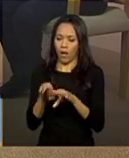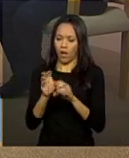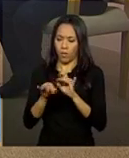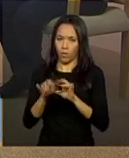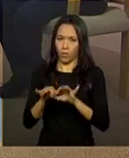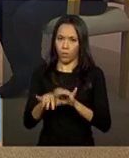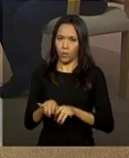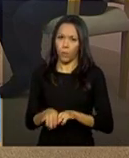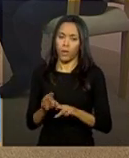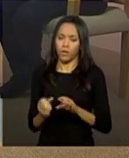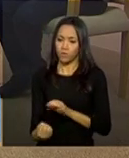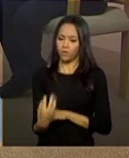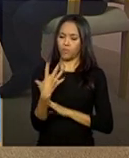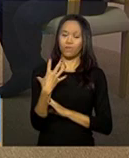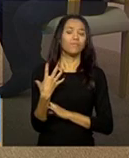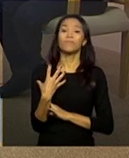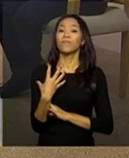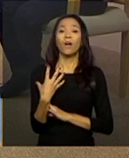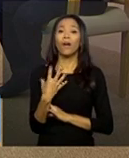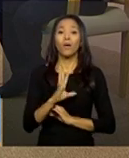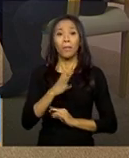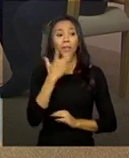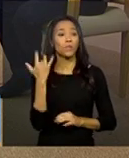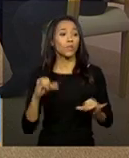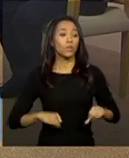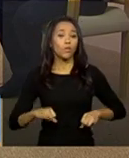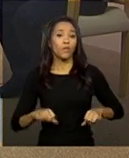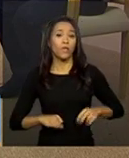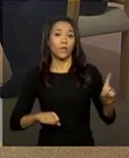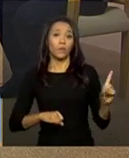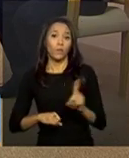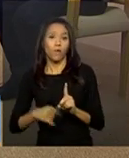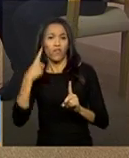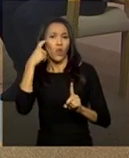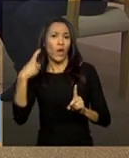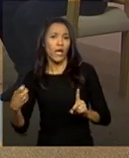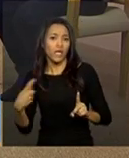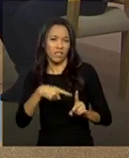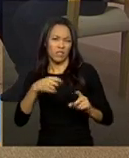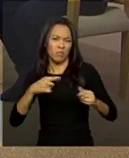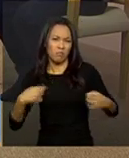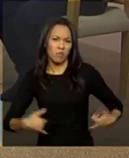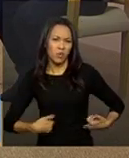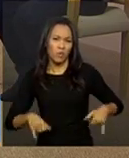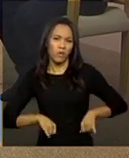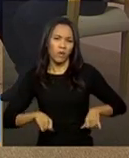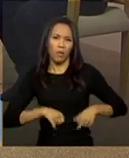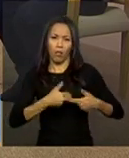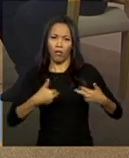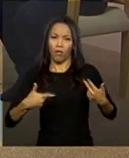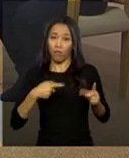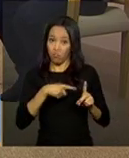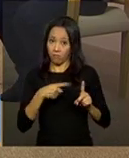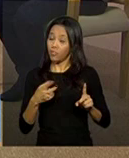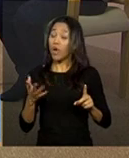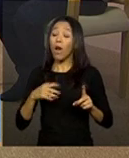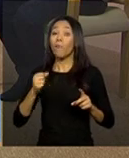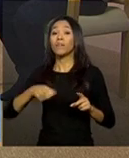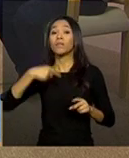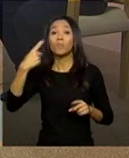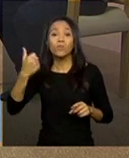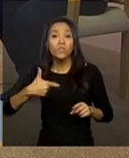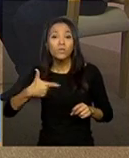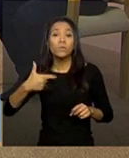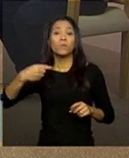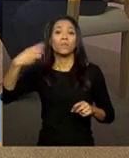não é a prioridade para uma pessoa que chega ali, que sofreu uma violência. Mas, ao longo, no segundo, no terceiro